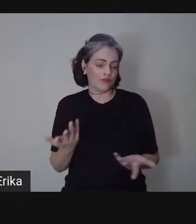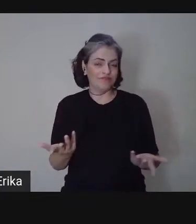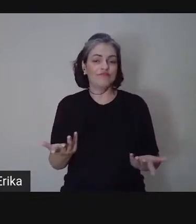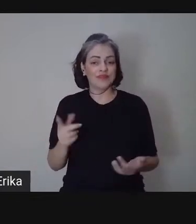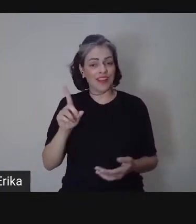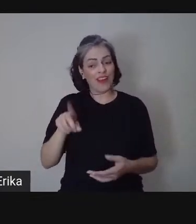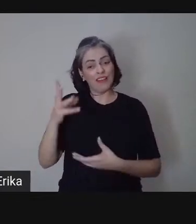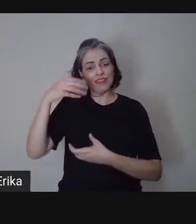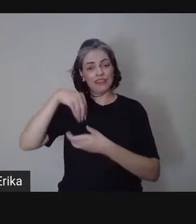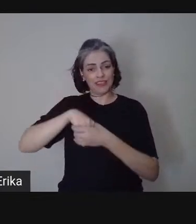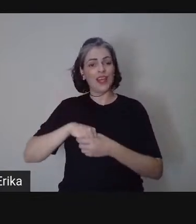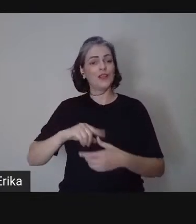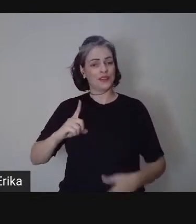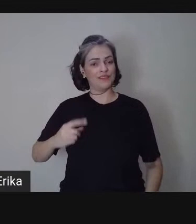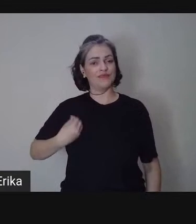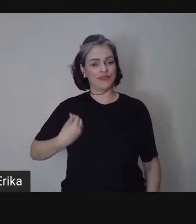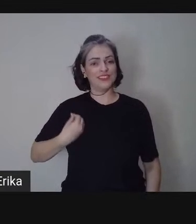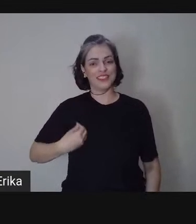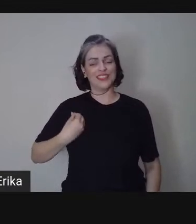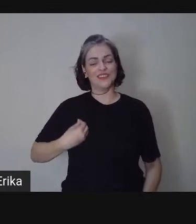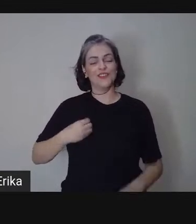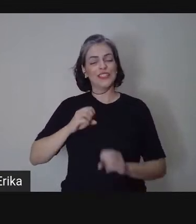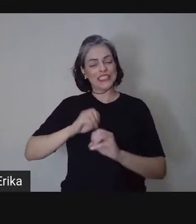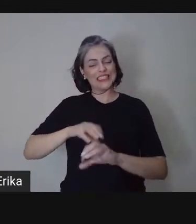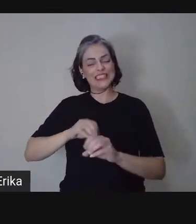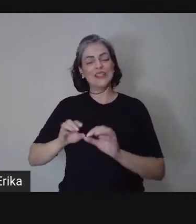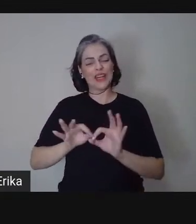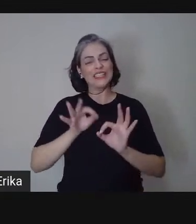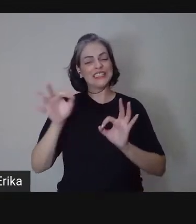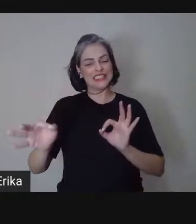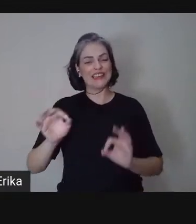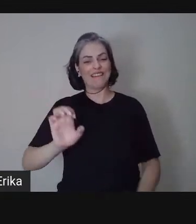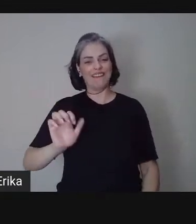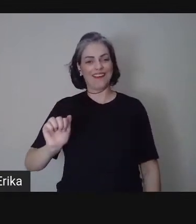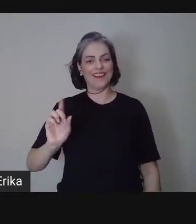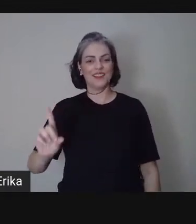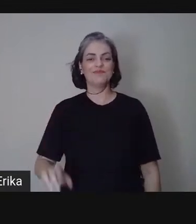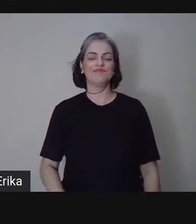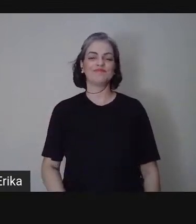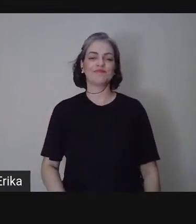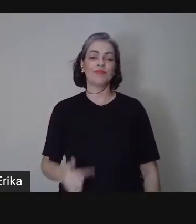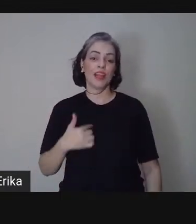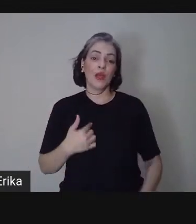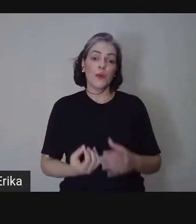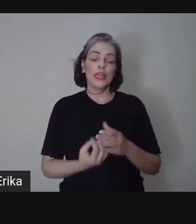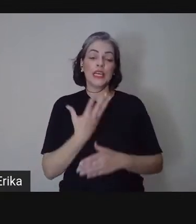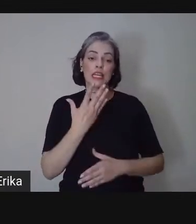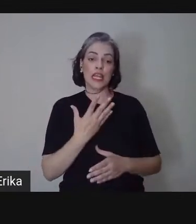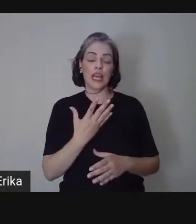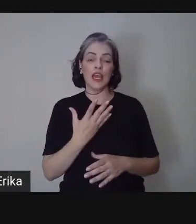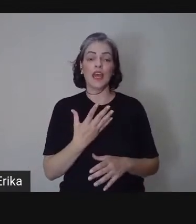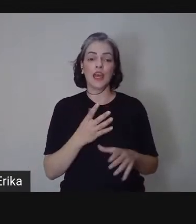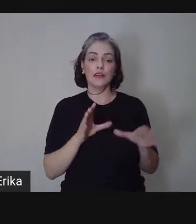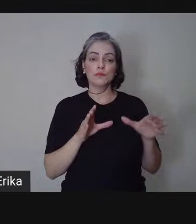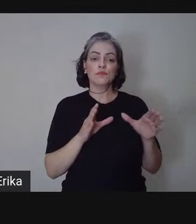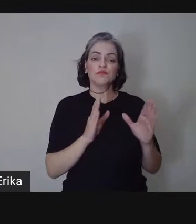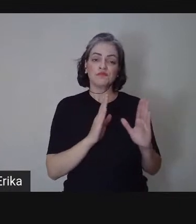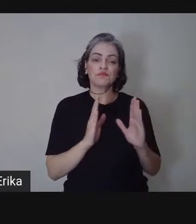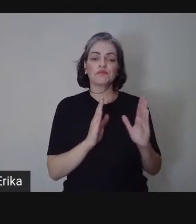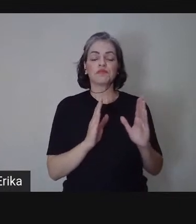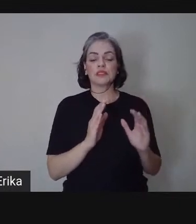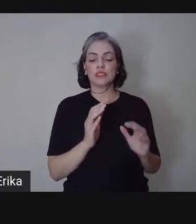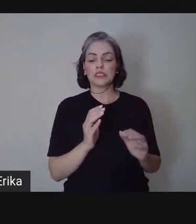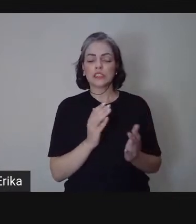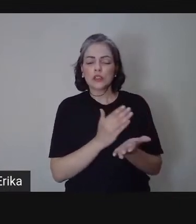EAD e eu criei um módulo introdutório de apenas 10